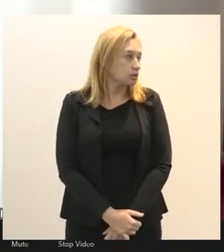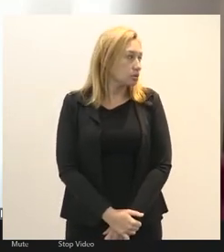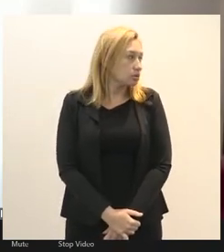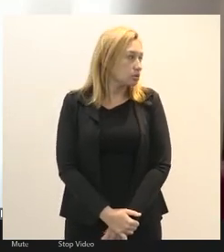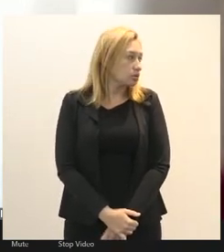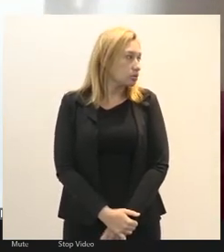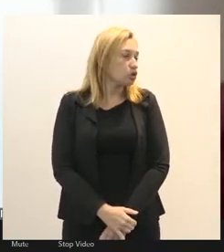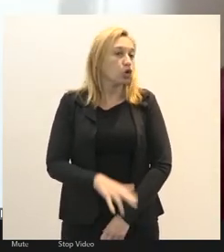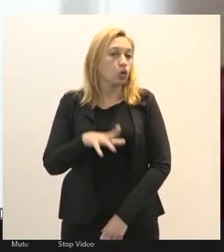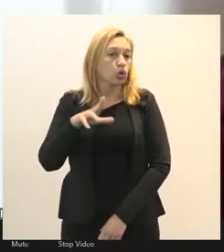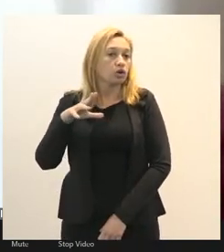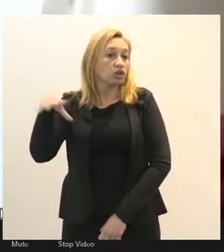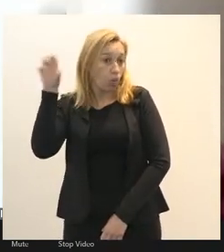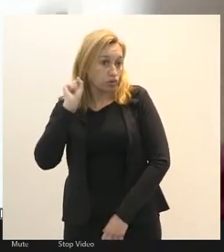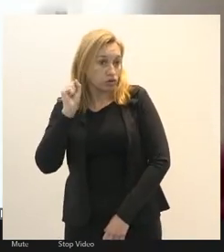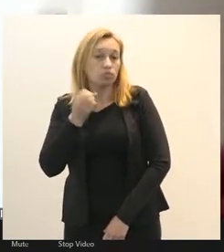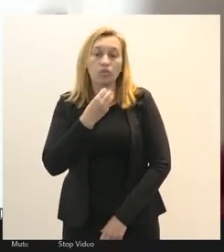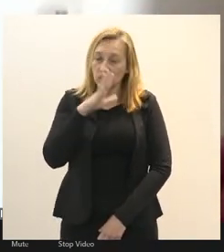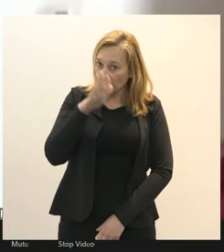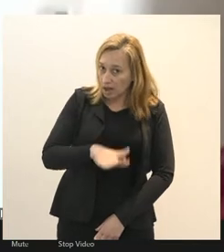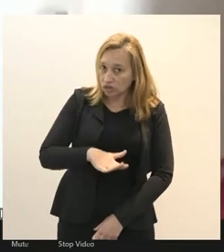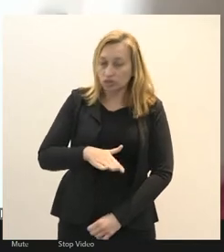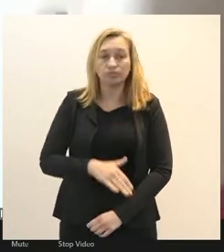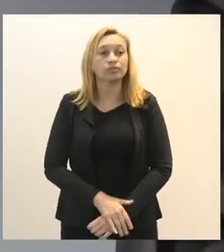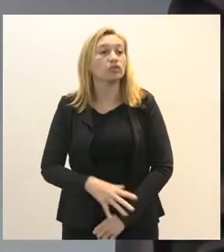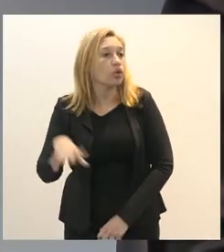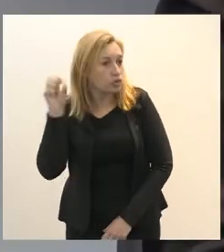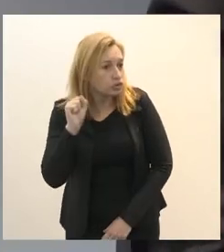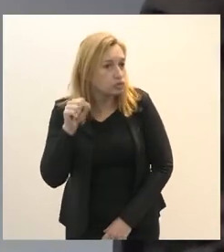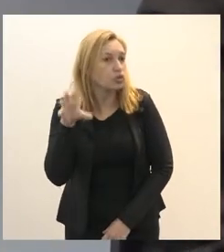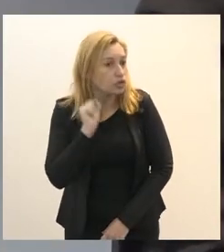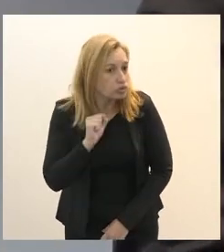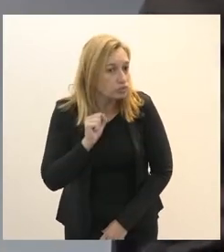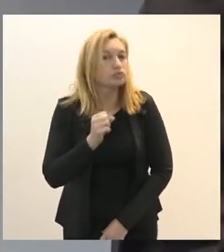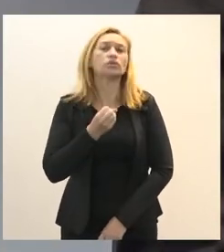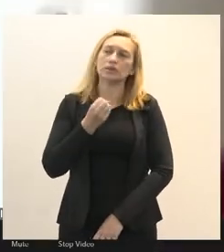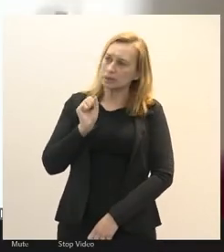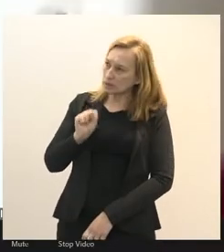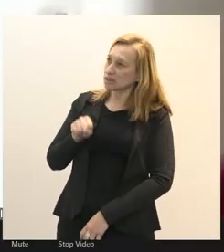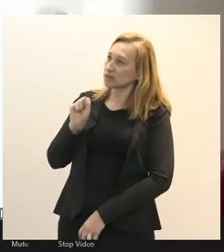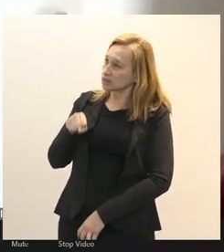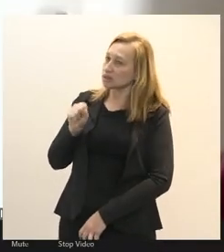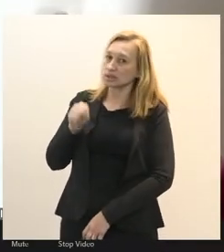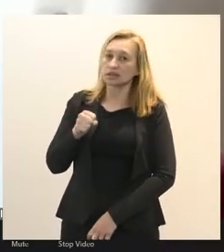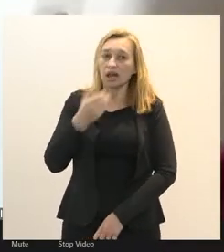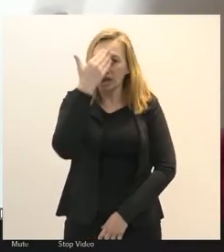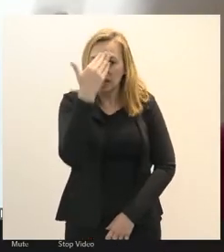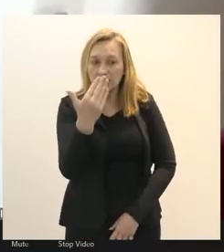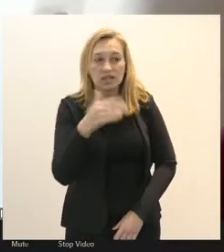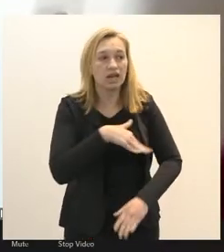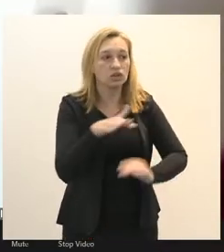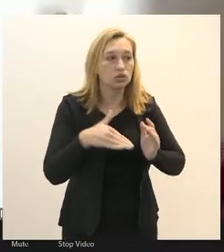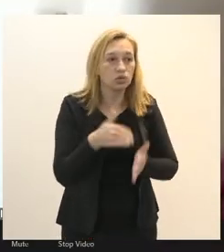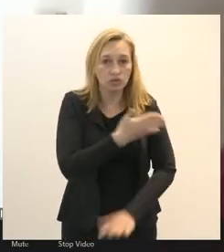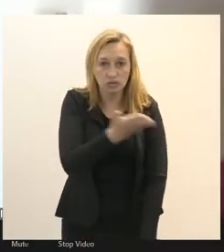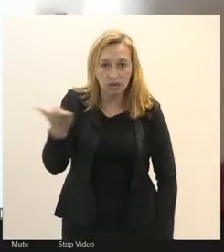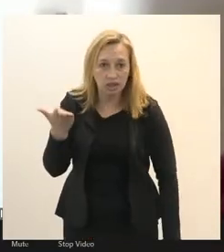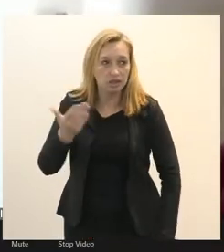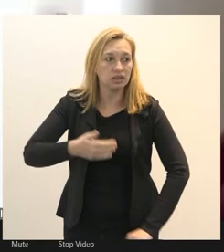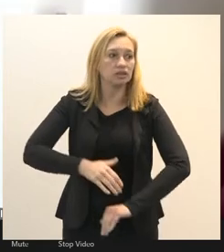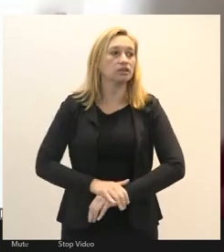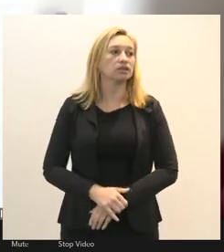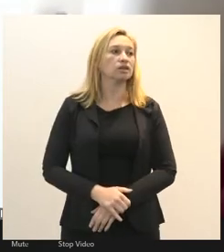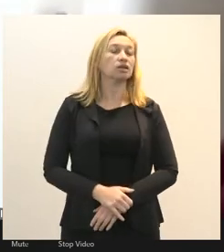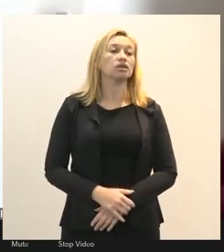vocês estão me ouvindo pessoal boa tarde ouvindo estou ouvindo agradecer a todos e todas e todos pelo